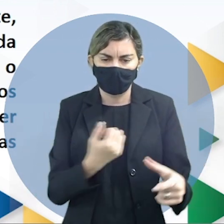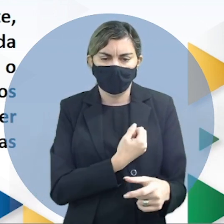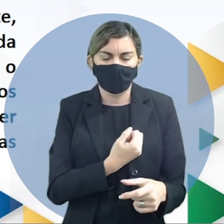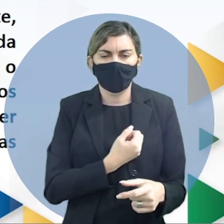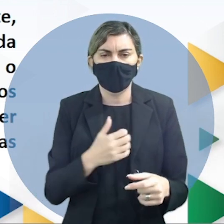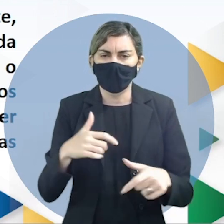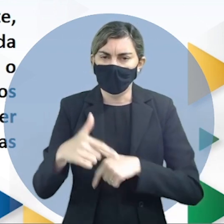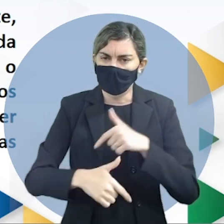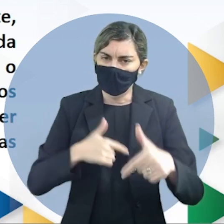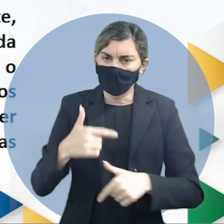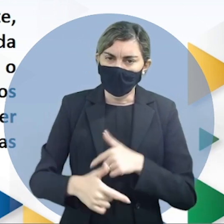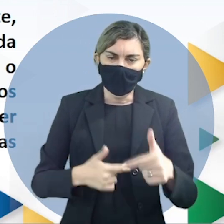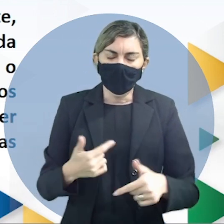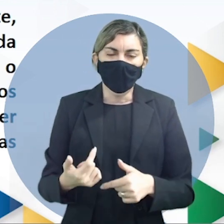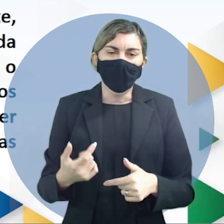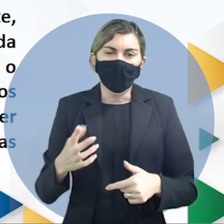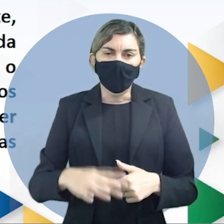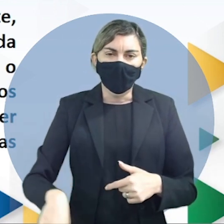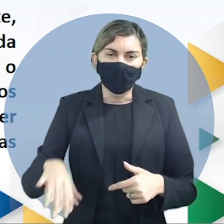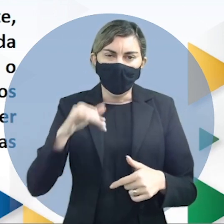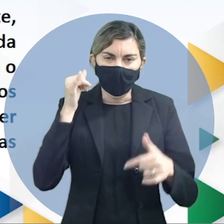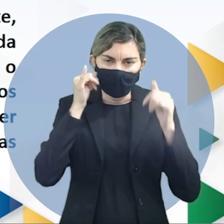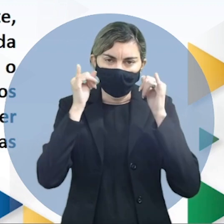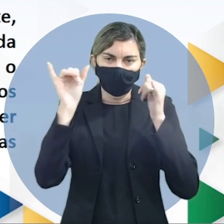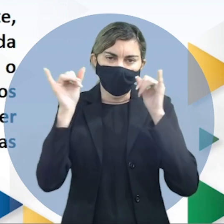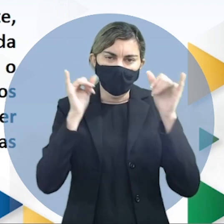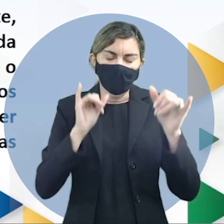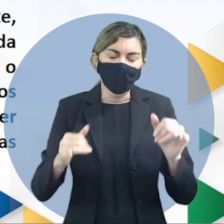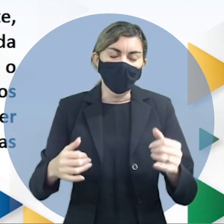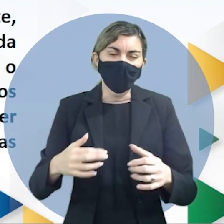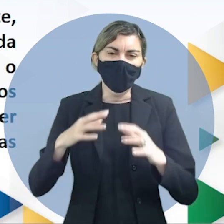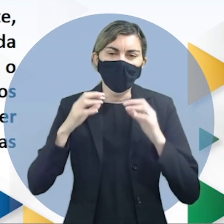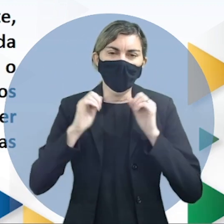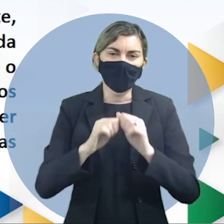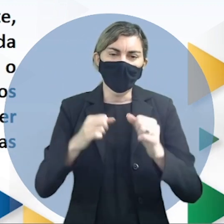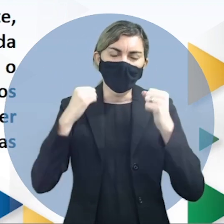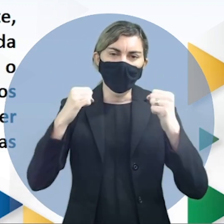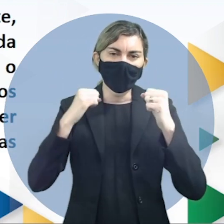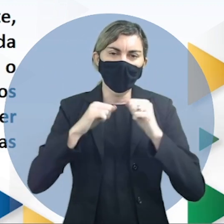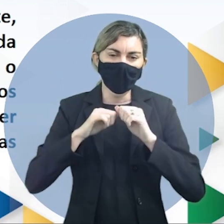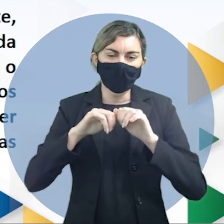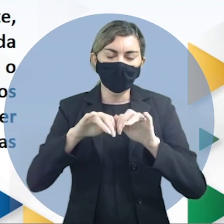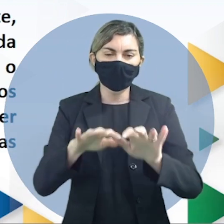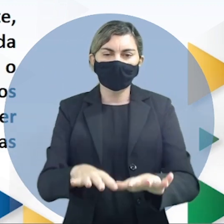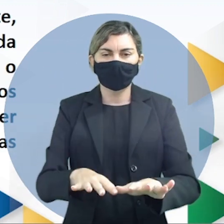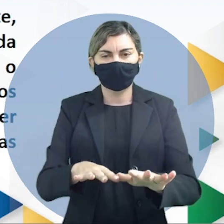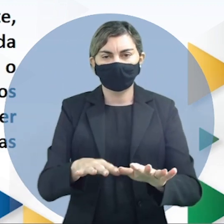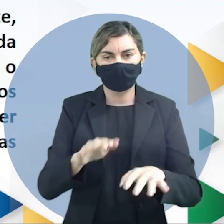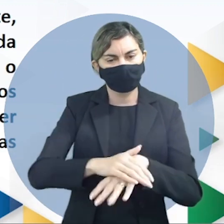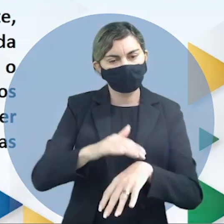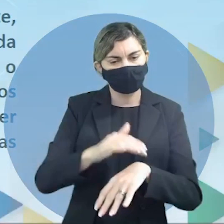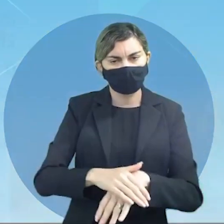de funcionários leigos para evitar que o poder excessivo fosse colocado nas mãos dos monges